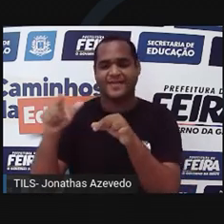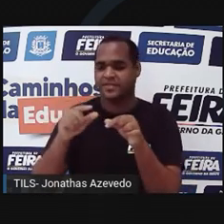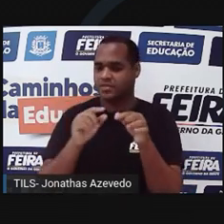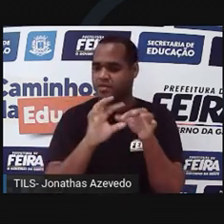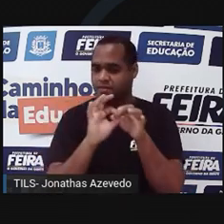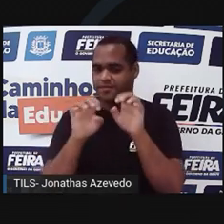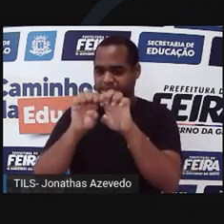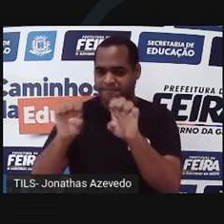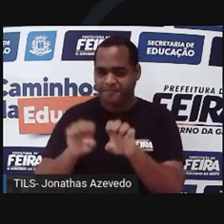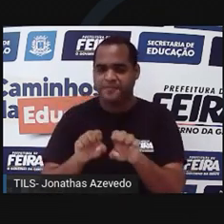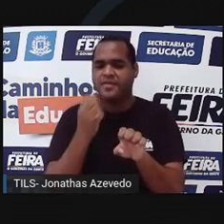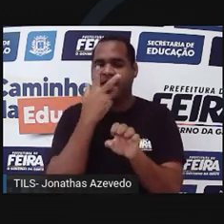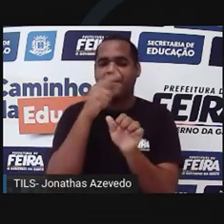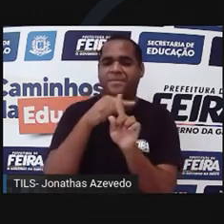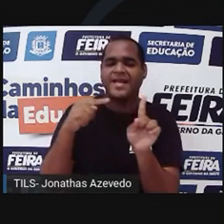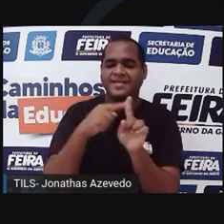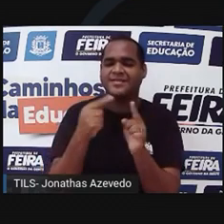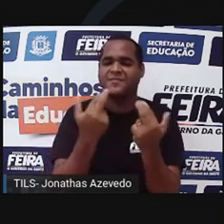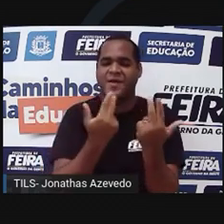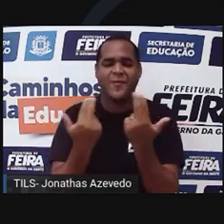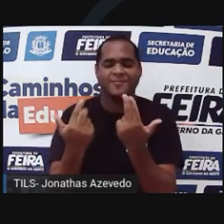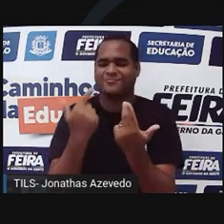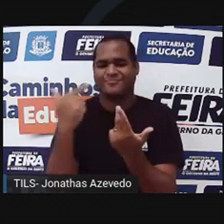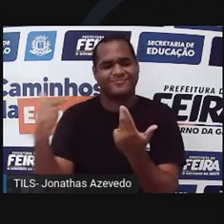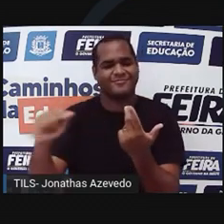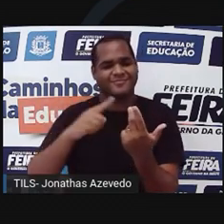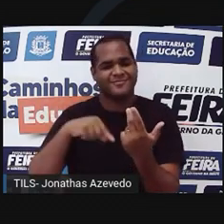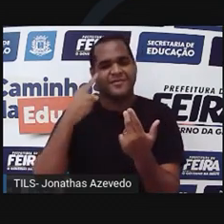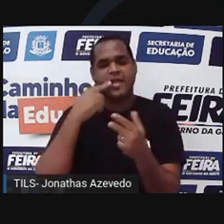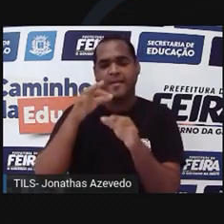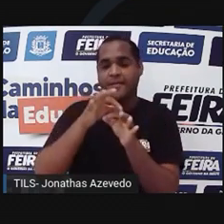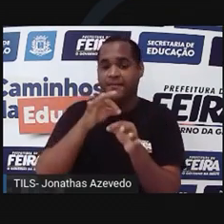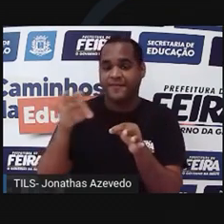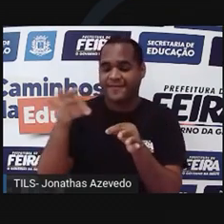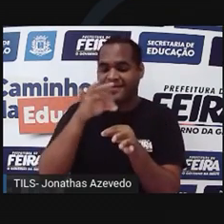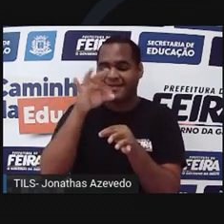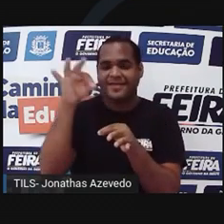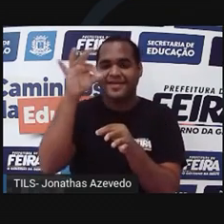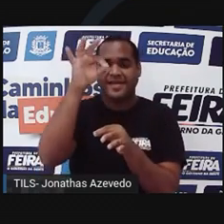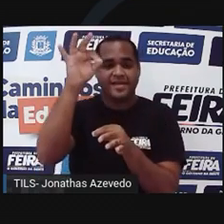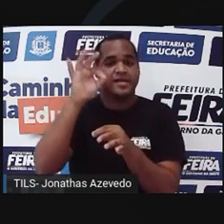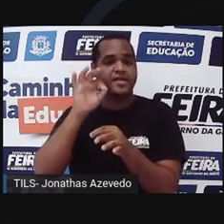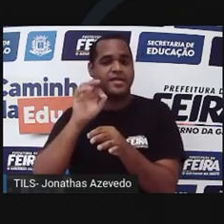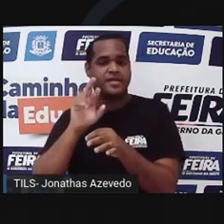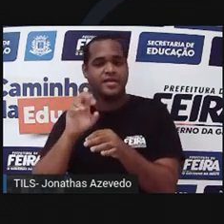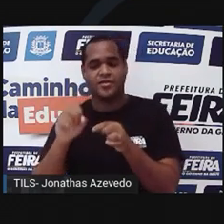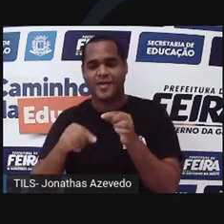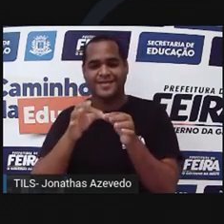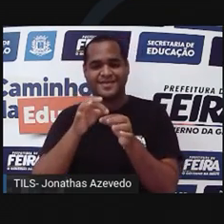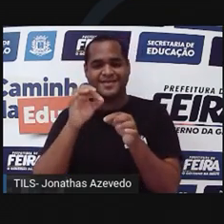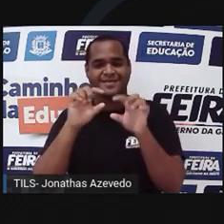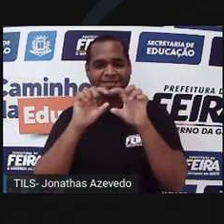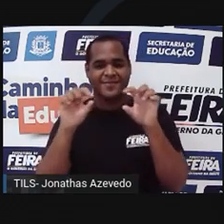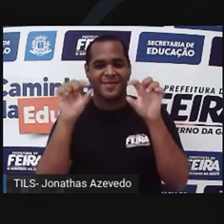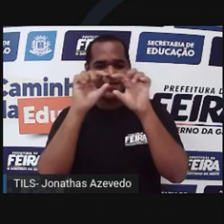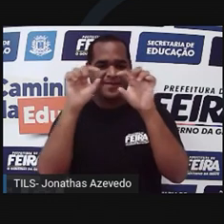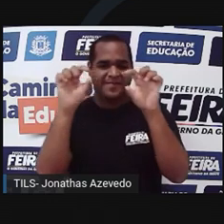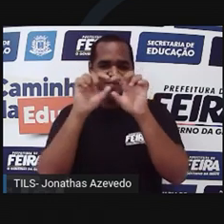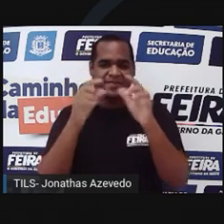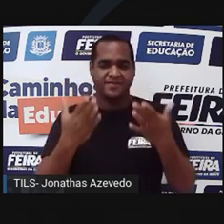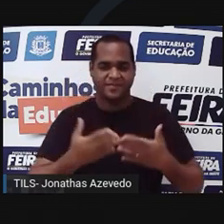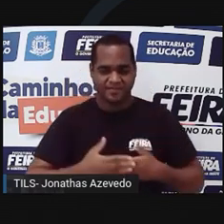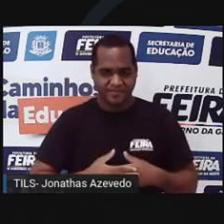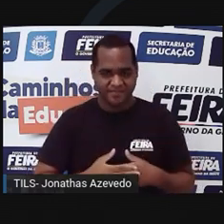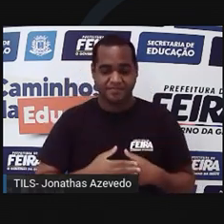parecidas, mas não exatamente iguais, que a gente vai chamar então de risoide, caulídeo e filídeo. E o